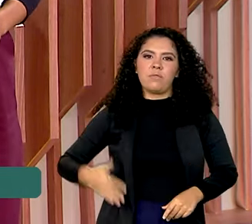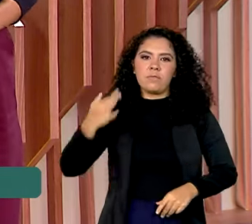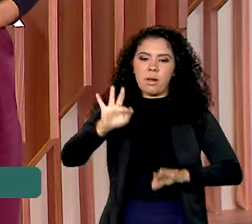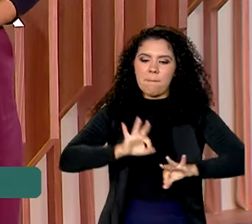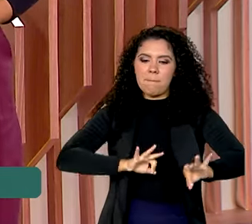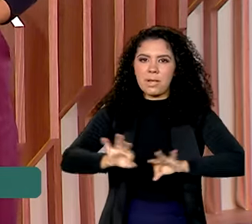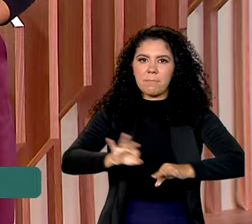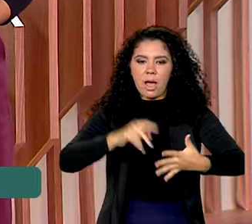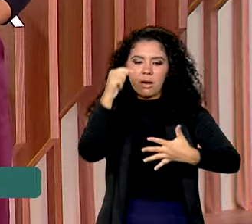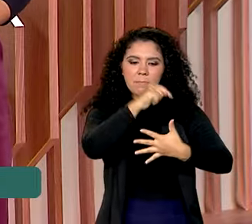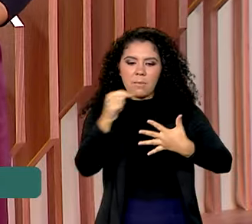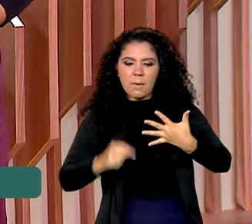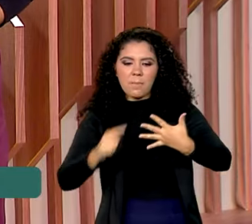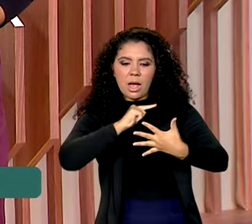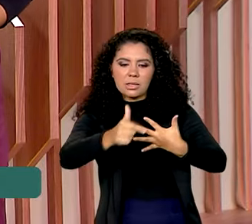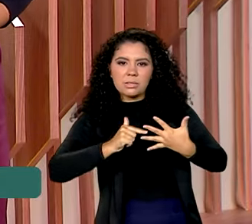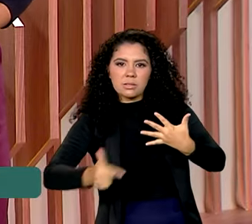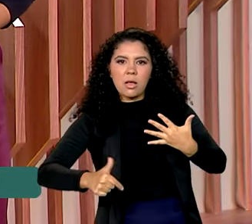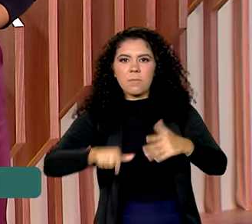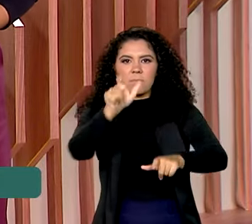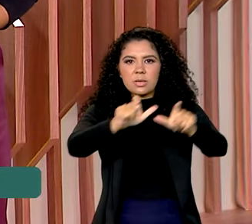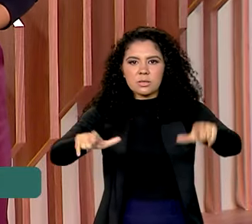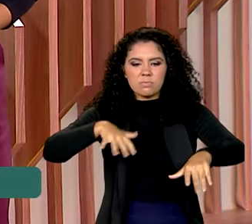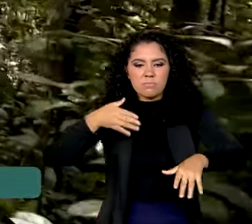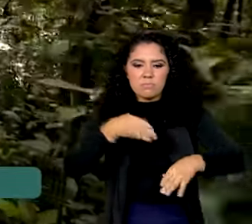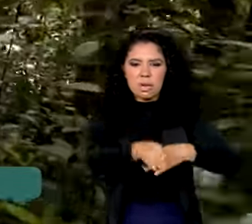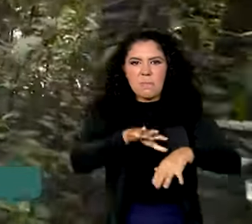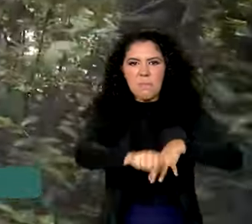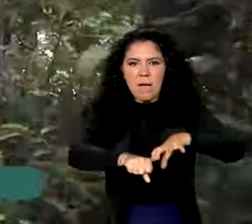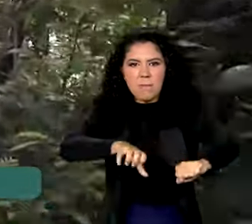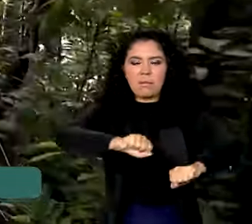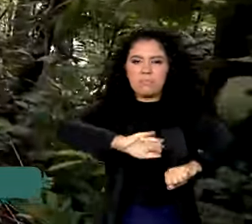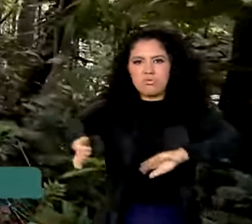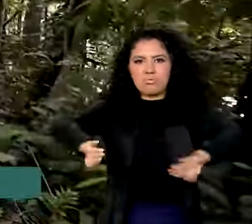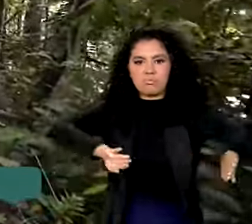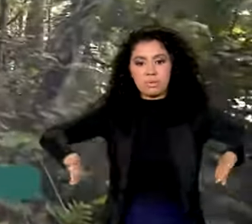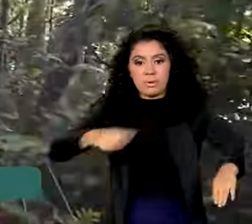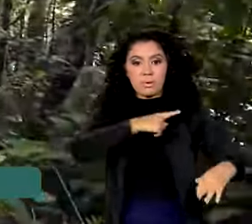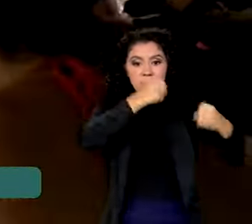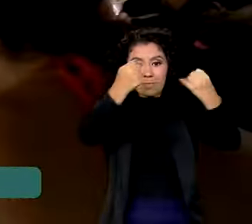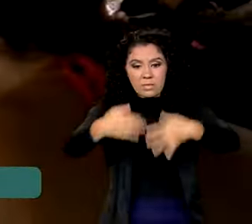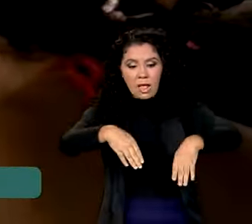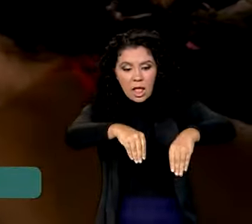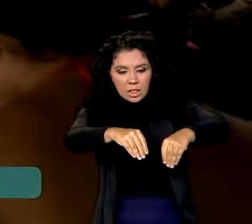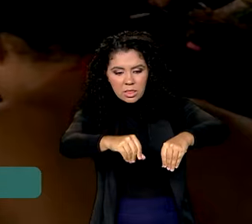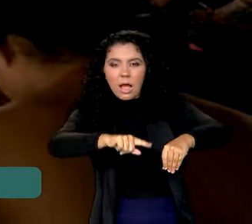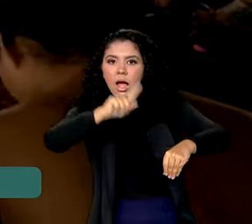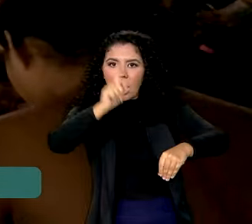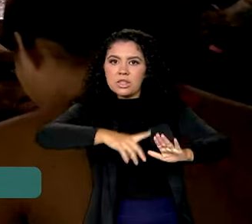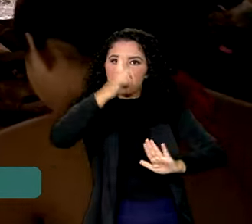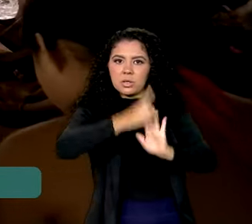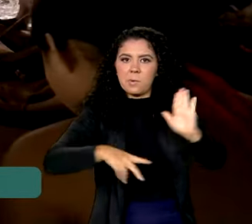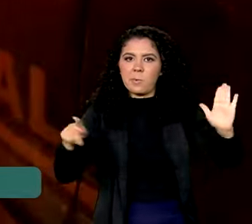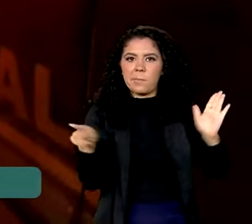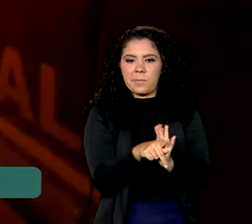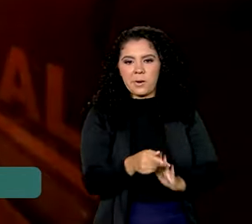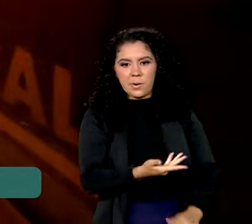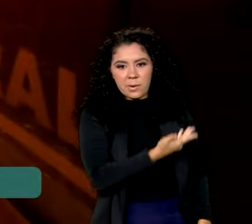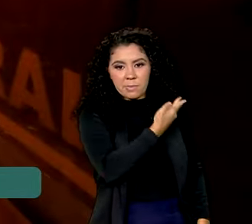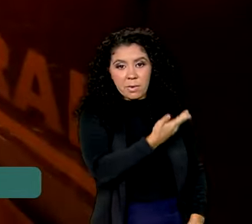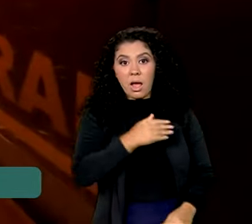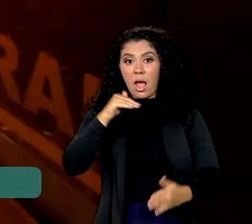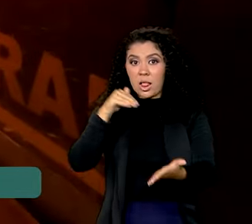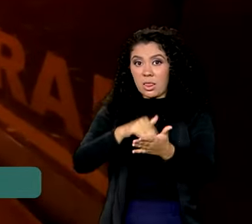ações para a retirada de invasores de reservas. A terra a quem é de direito. Até o ano que vem, o governo